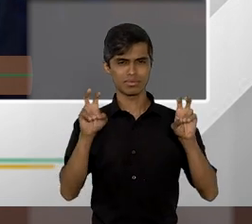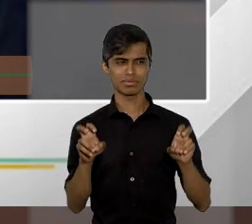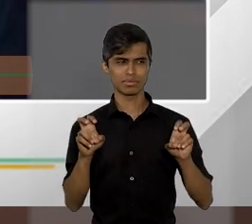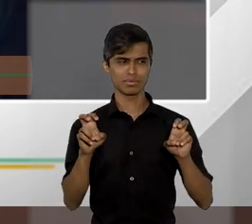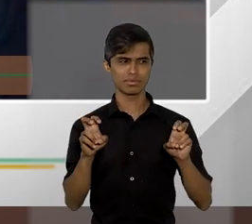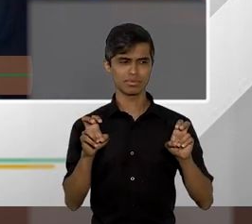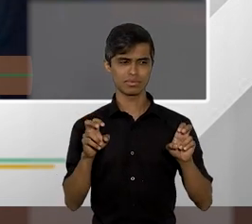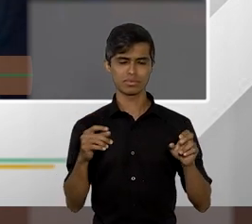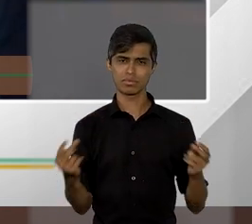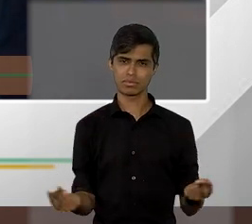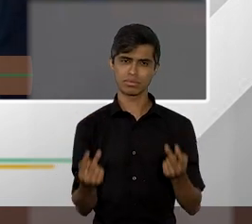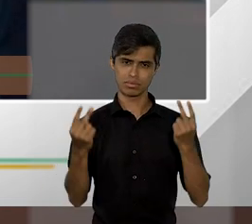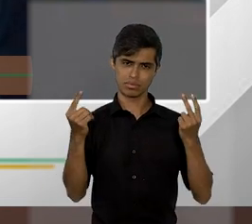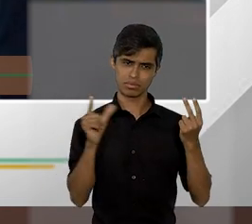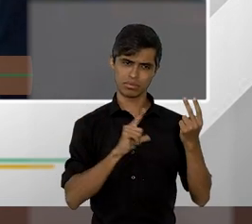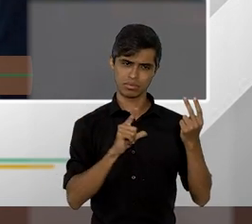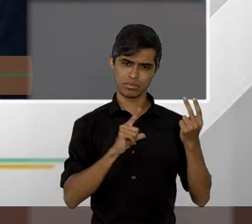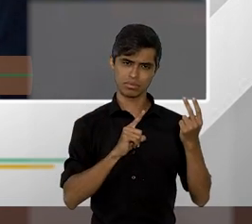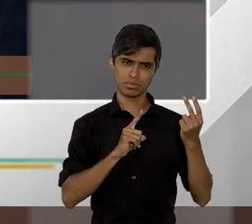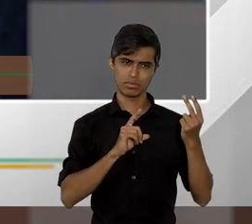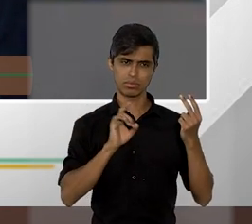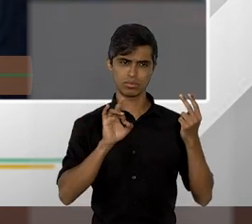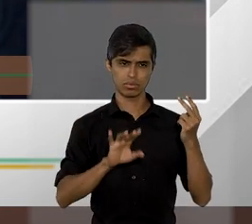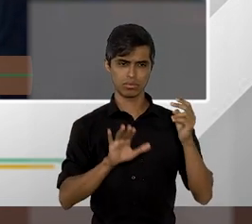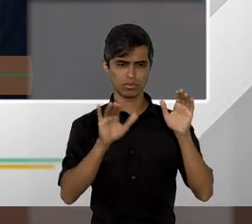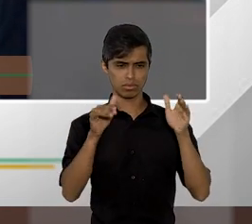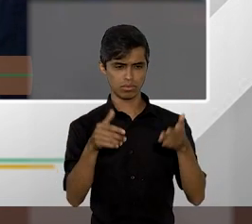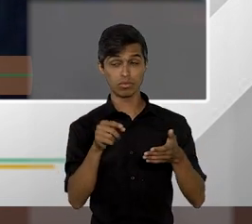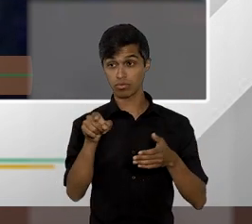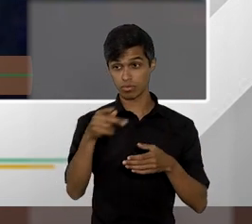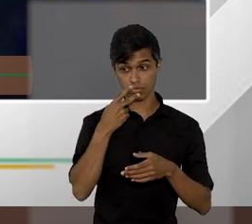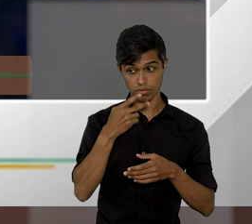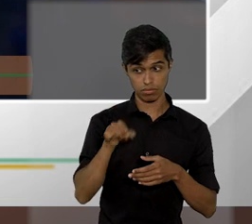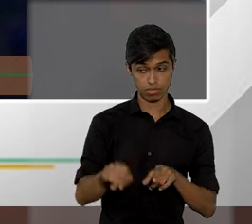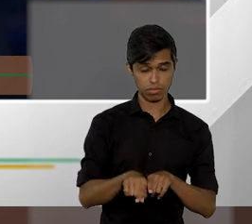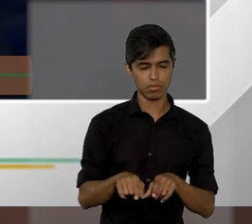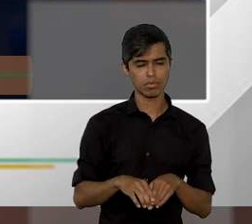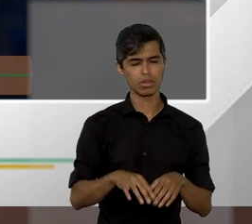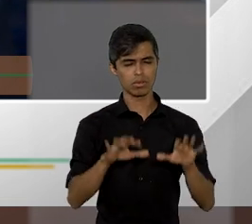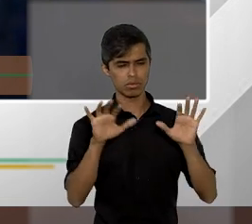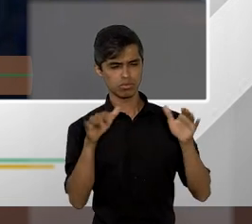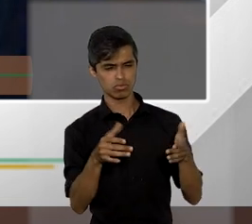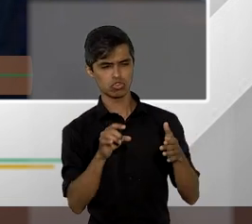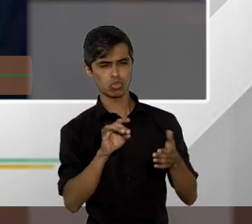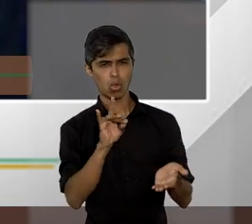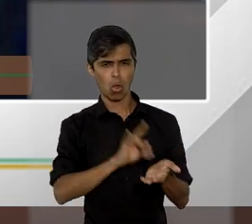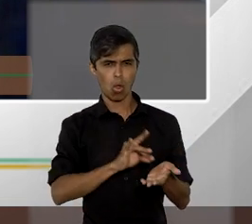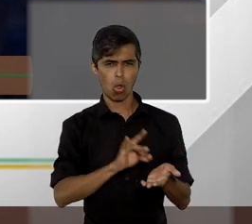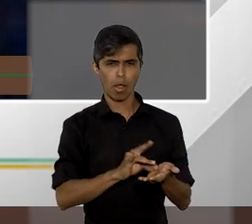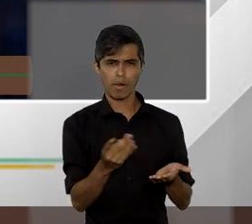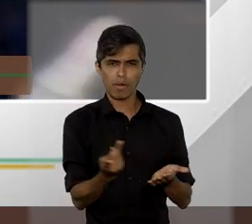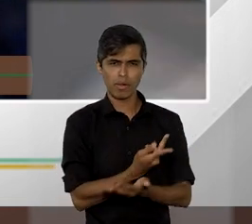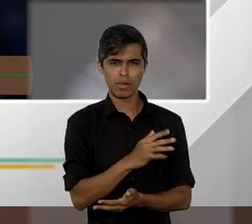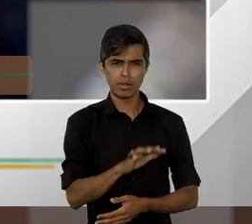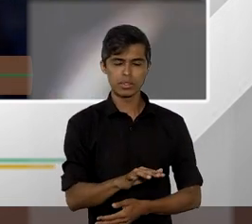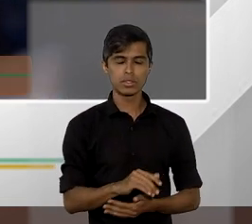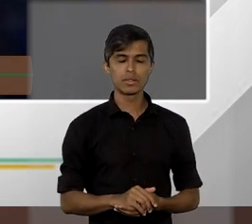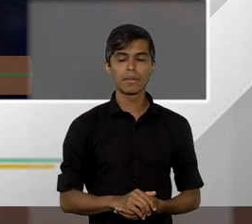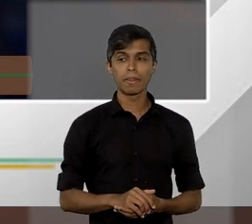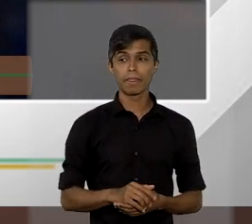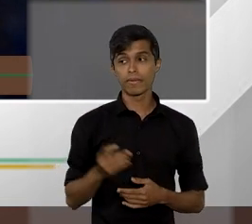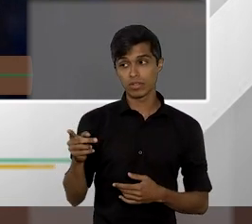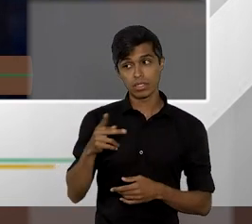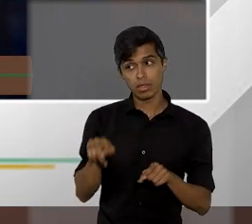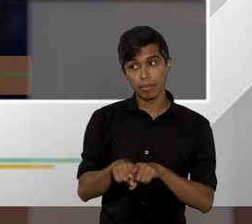valerão apenas para você trouxe isso também para o caso concreto como ocorre como você